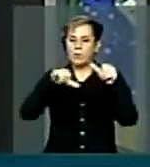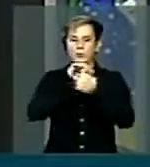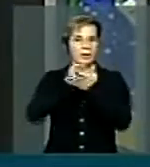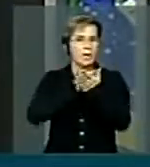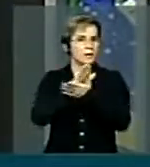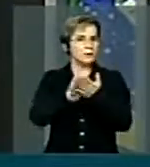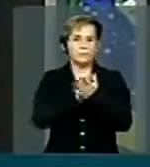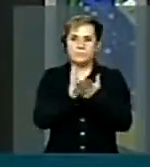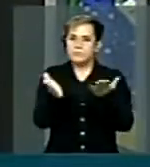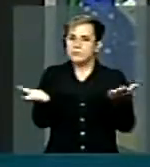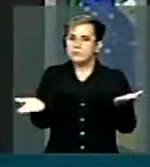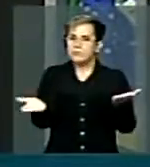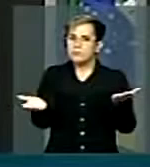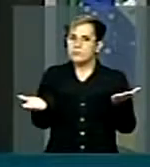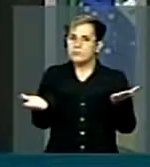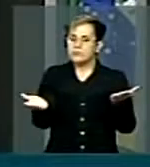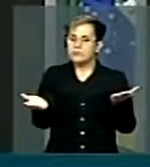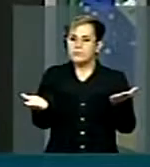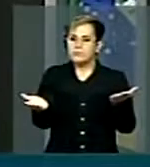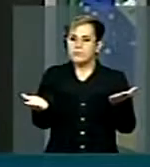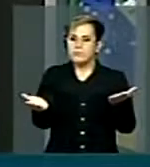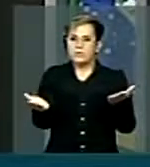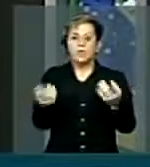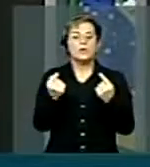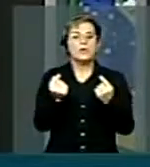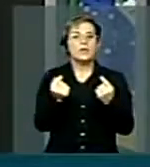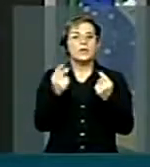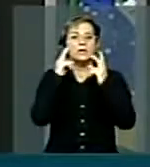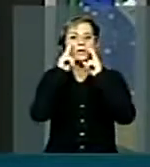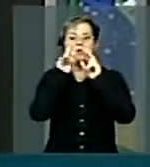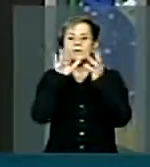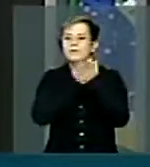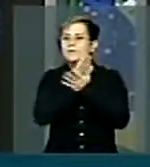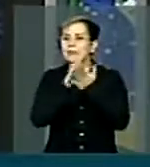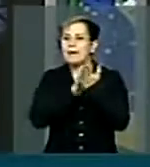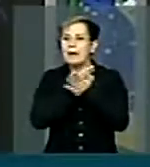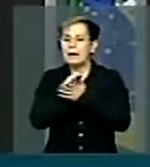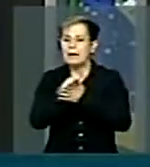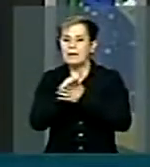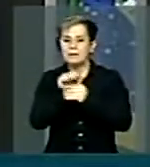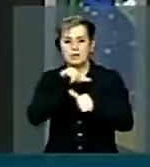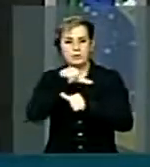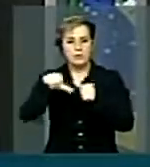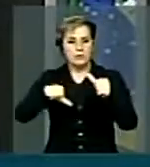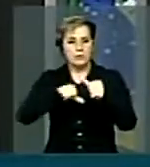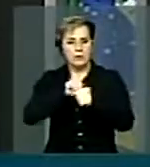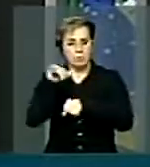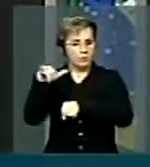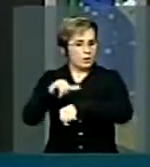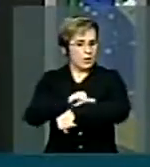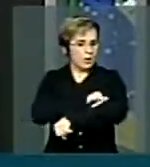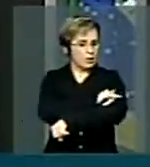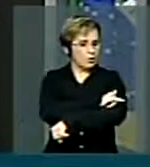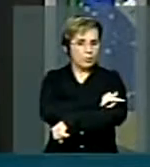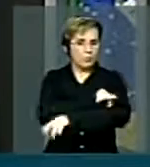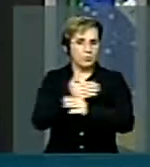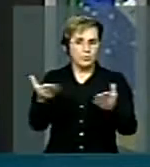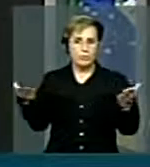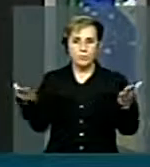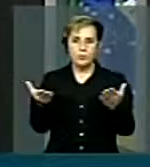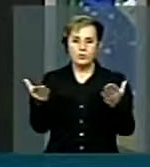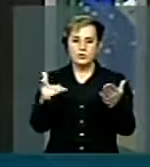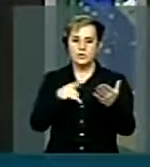Ao contrário, não se vê nenhuma ação para mudar a realidade de quem hoje